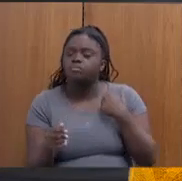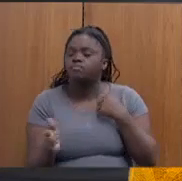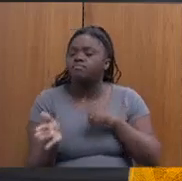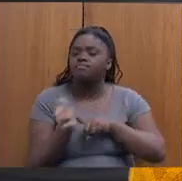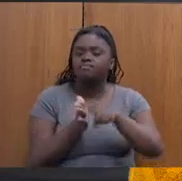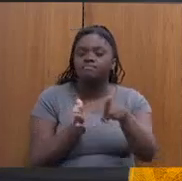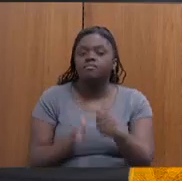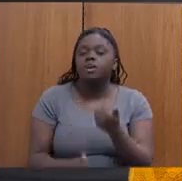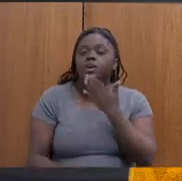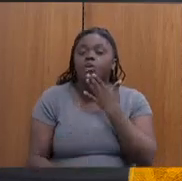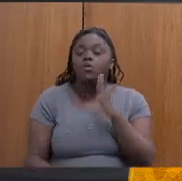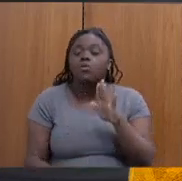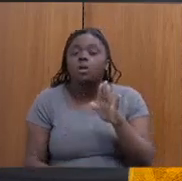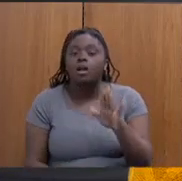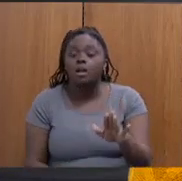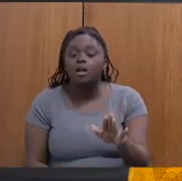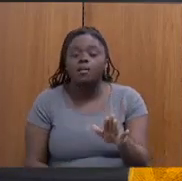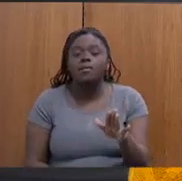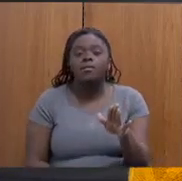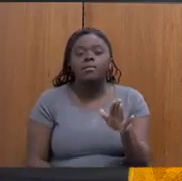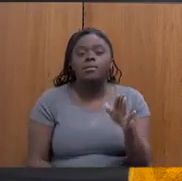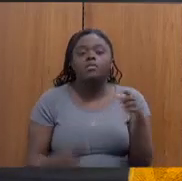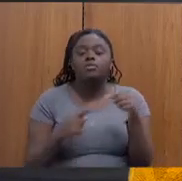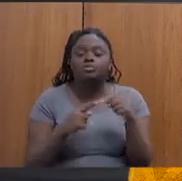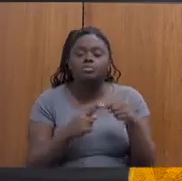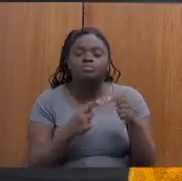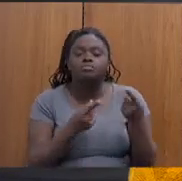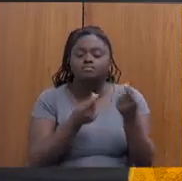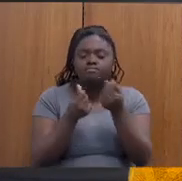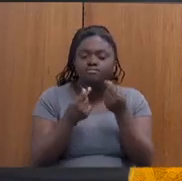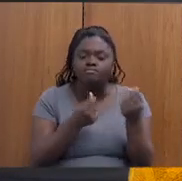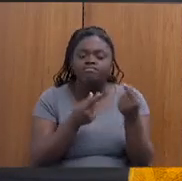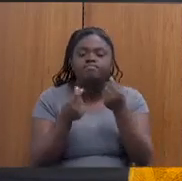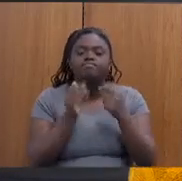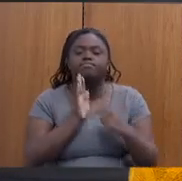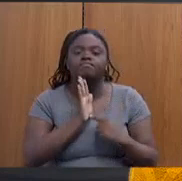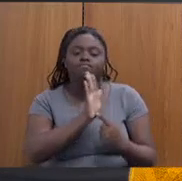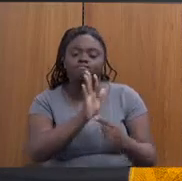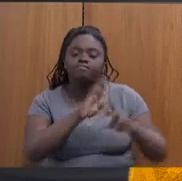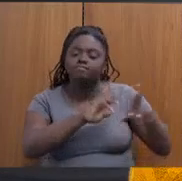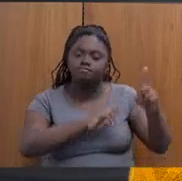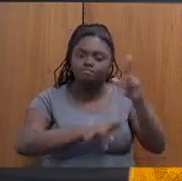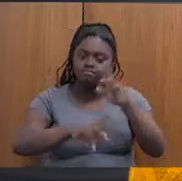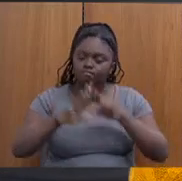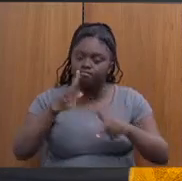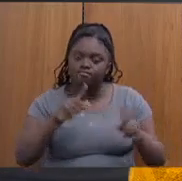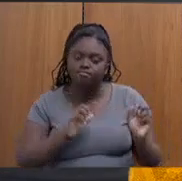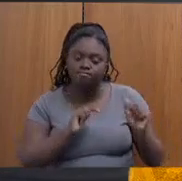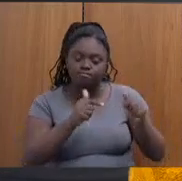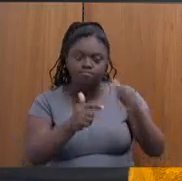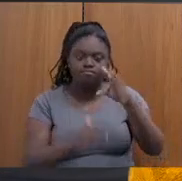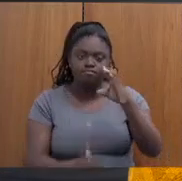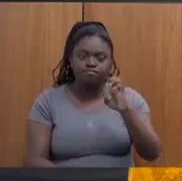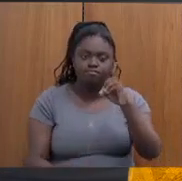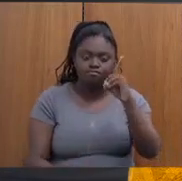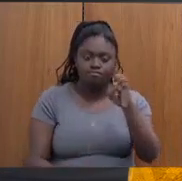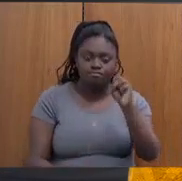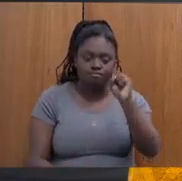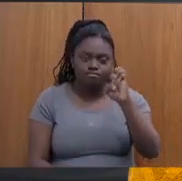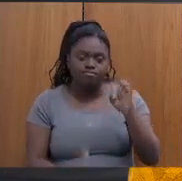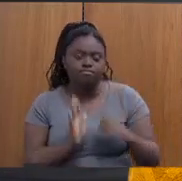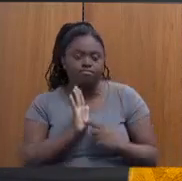qual o volume de recurso empreendido nessas diferentes ações da CEDESI que foram apresentadas aqui,